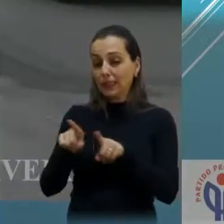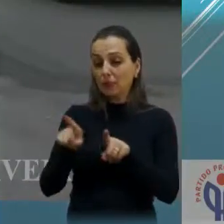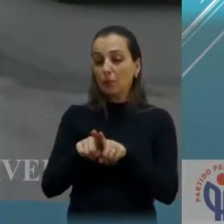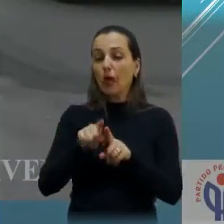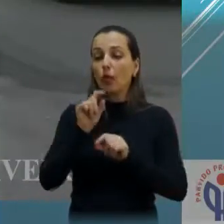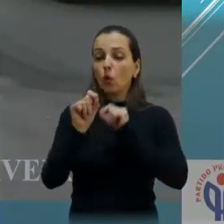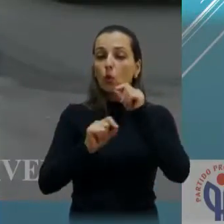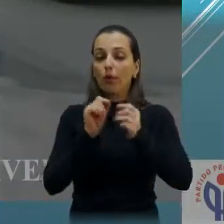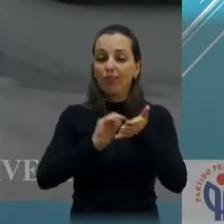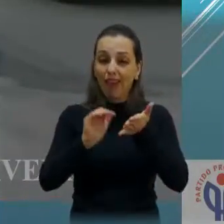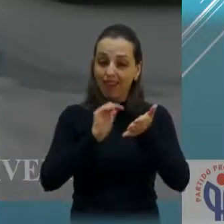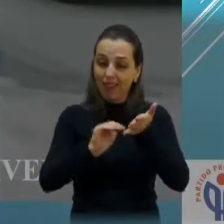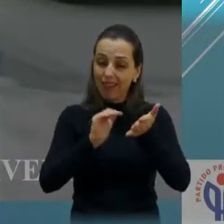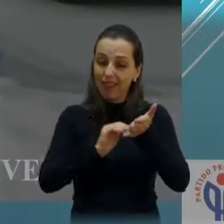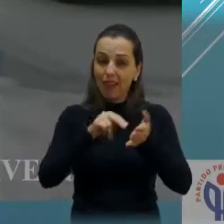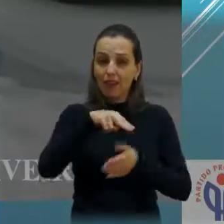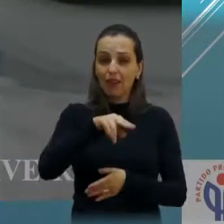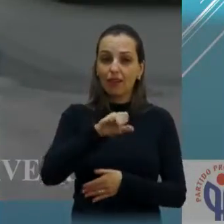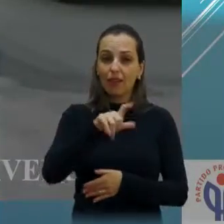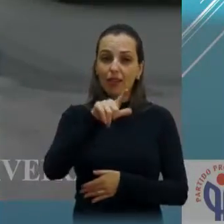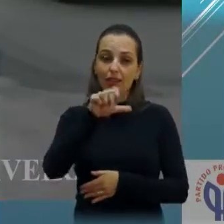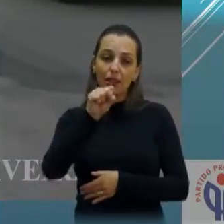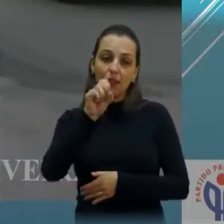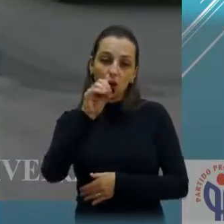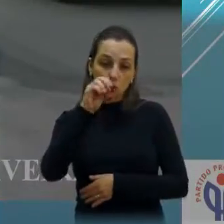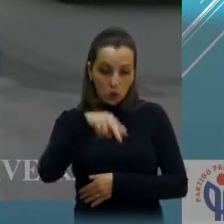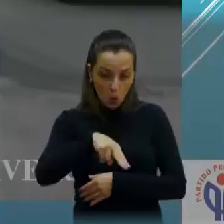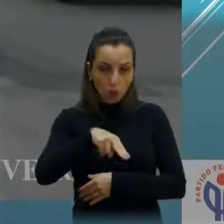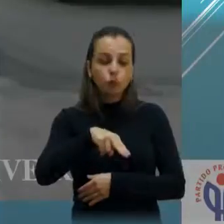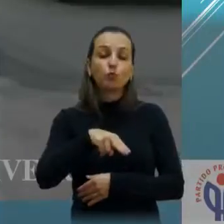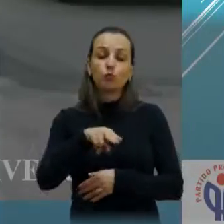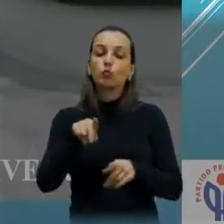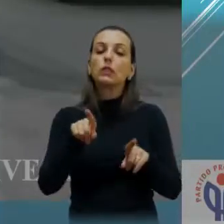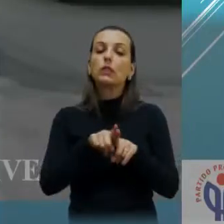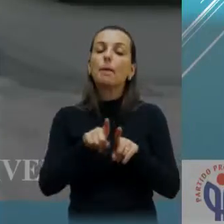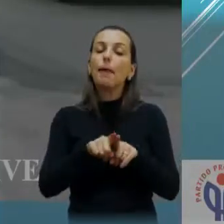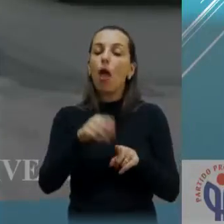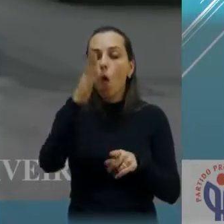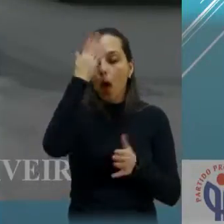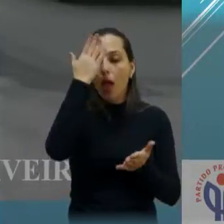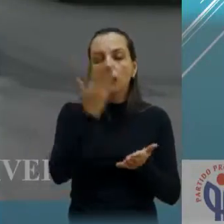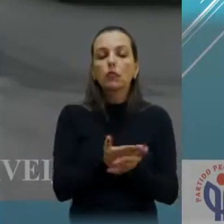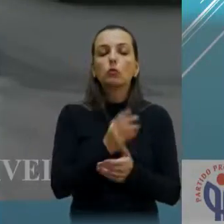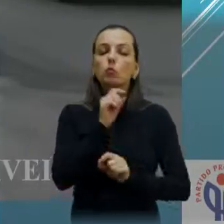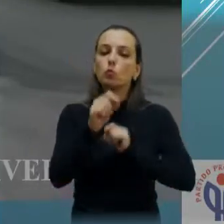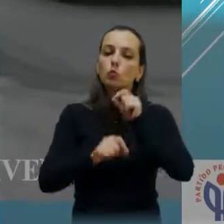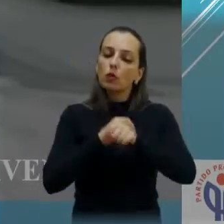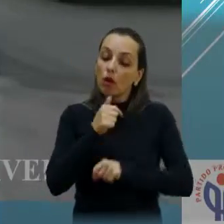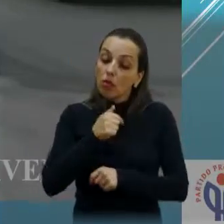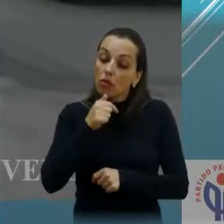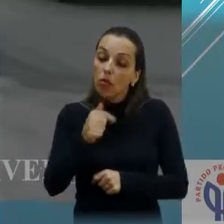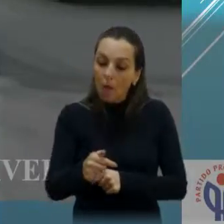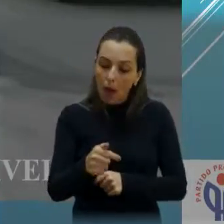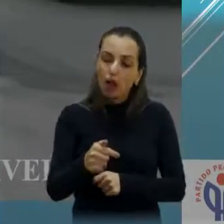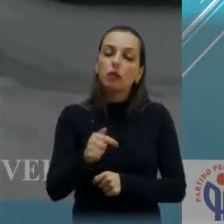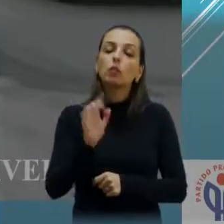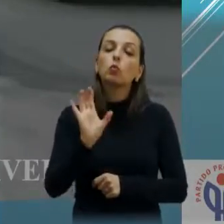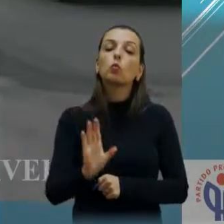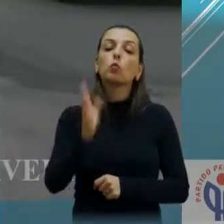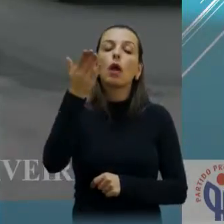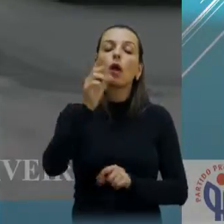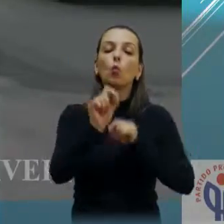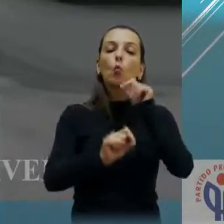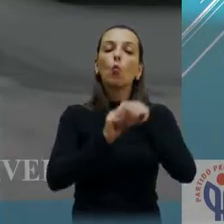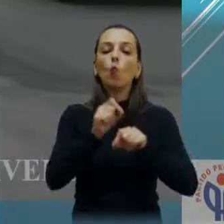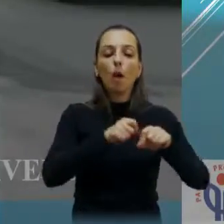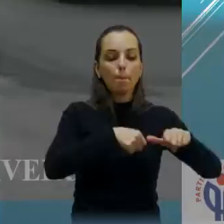Nilson Carneiro, que vem prestando esse apoio. Agora, creio que essa semana, o comecinho da semana que vem, já vai vir com